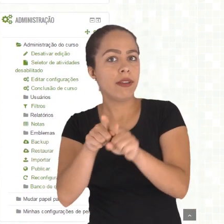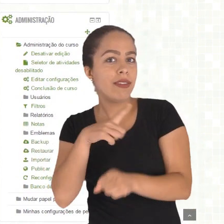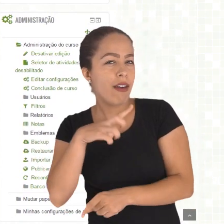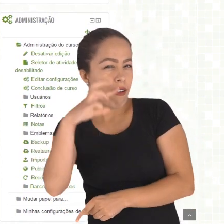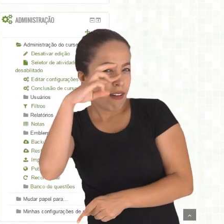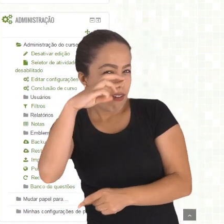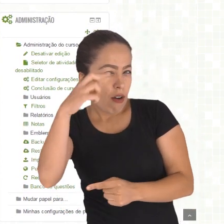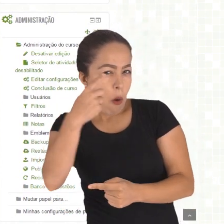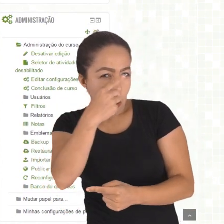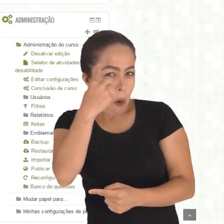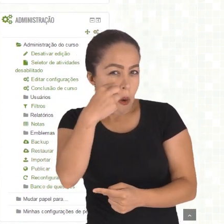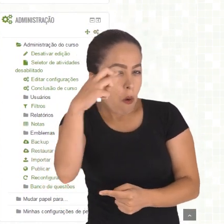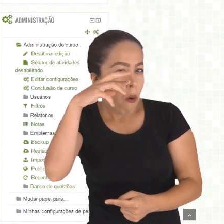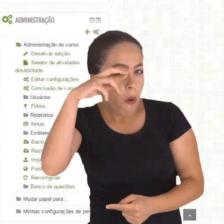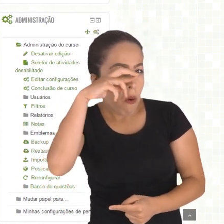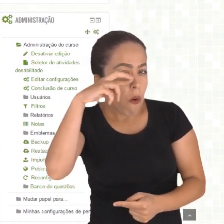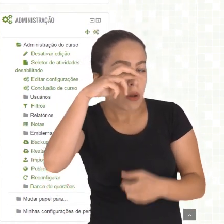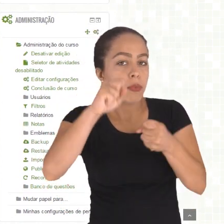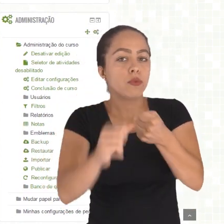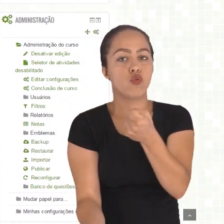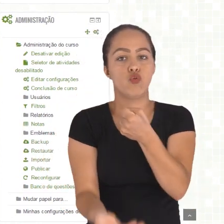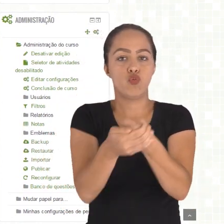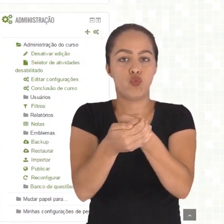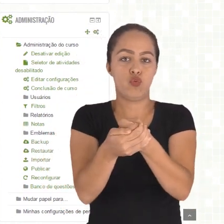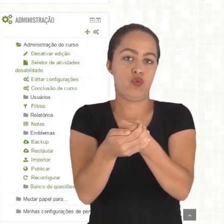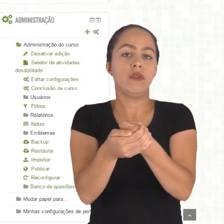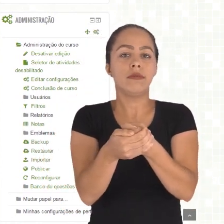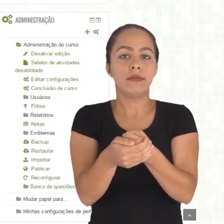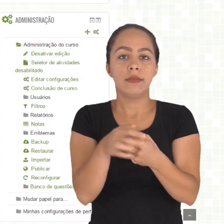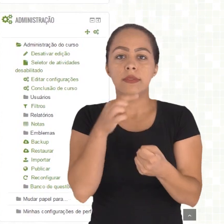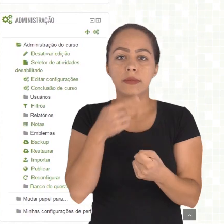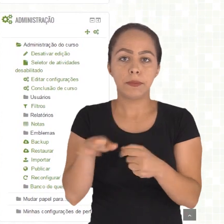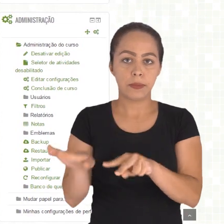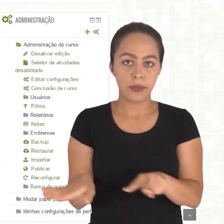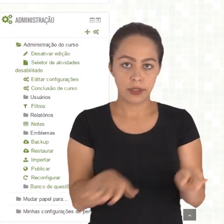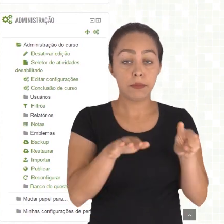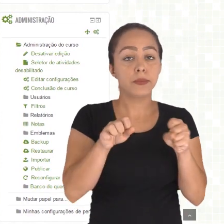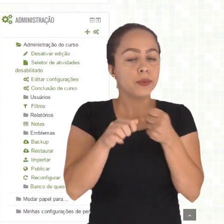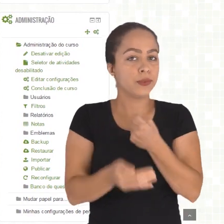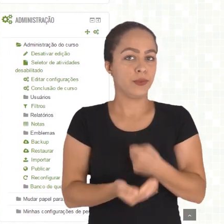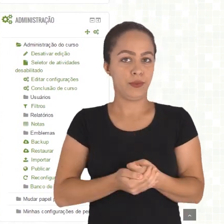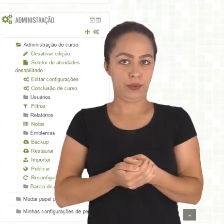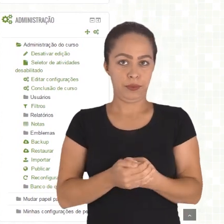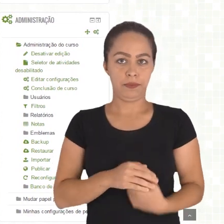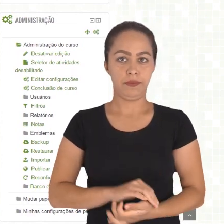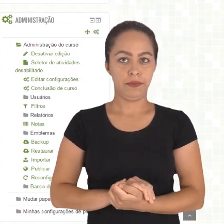esconder a semana clicando no ícone do olho.